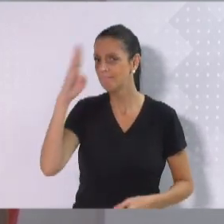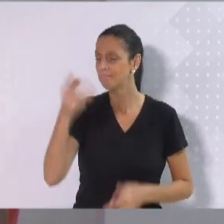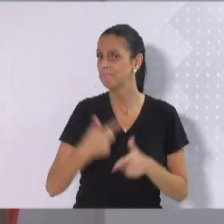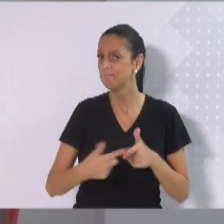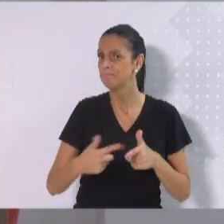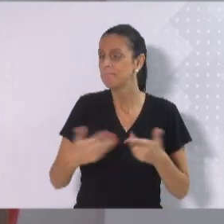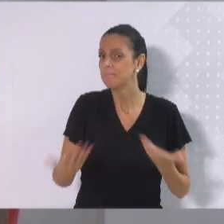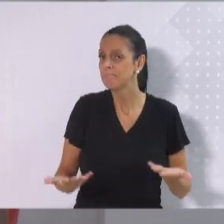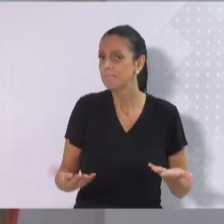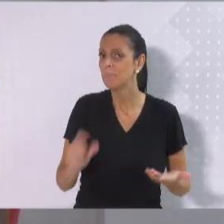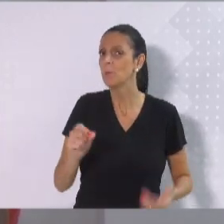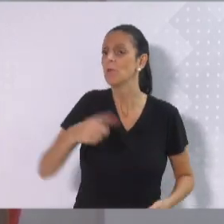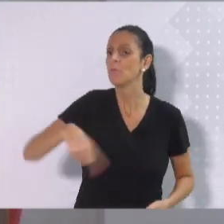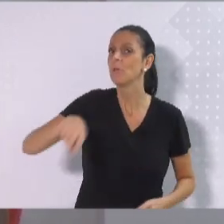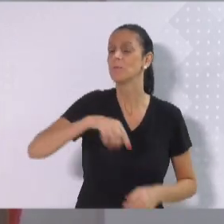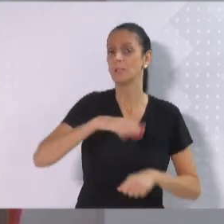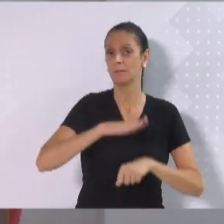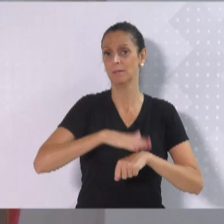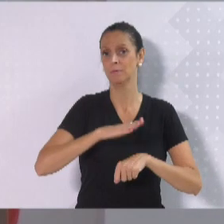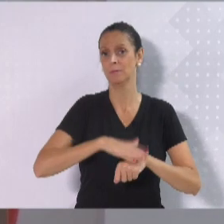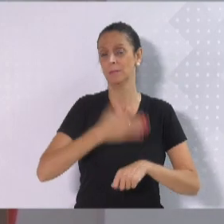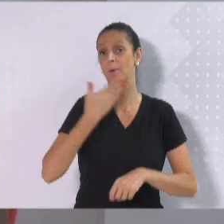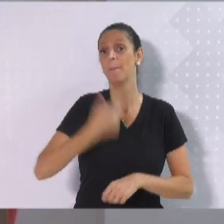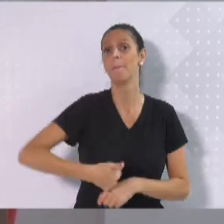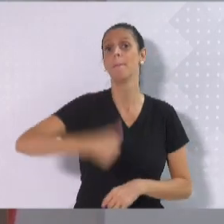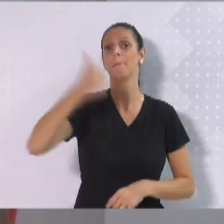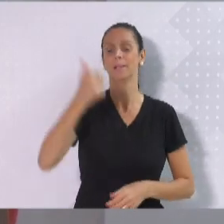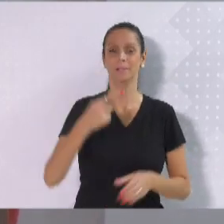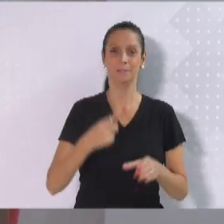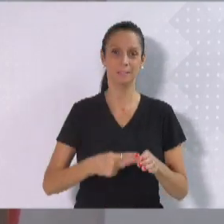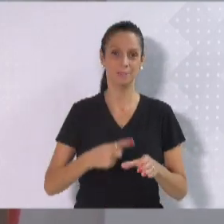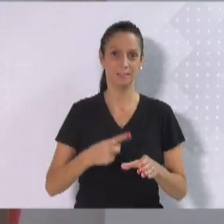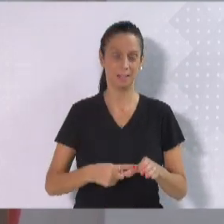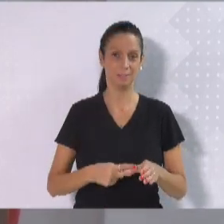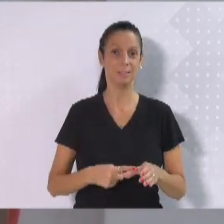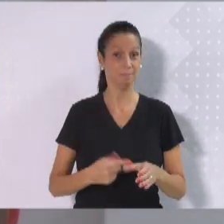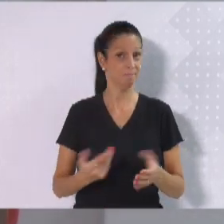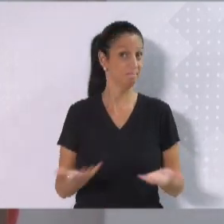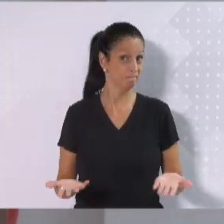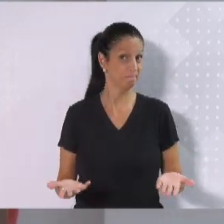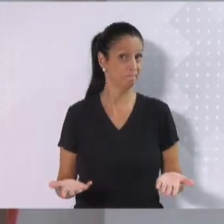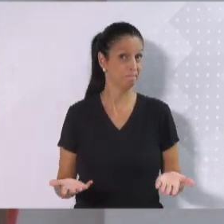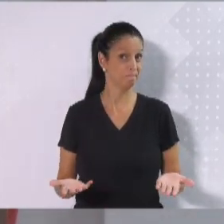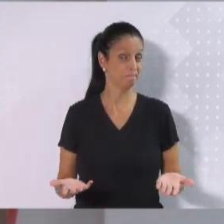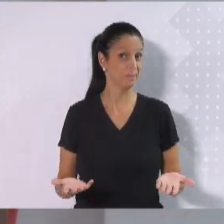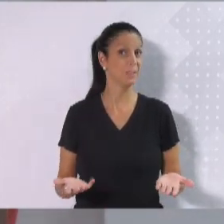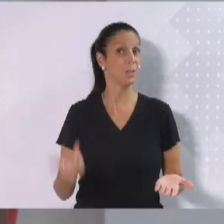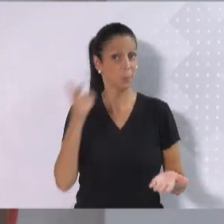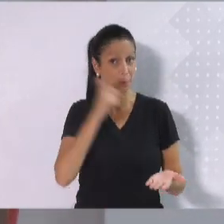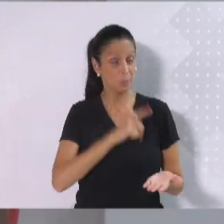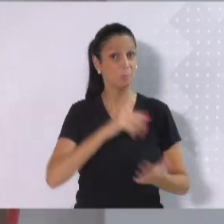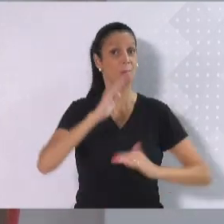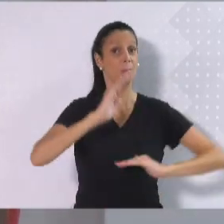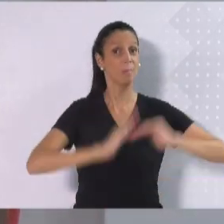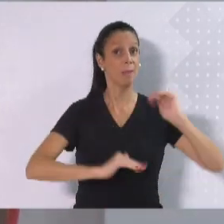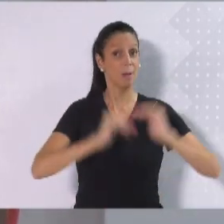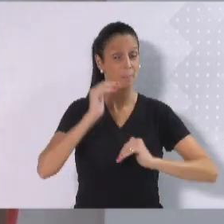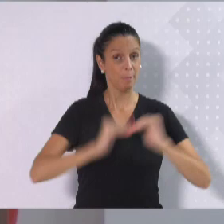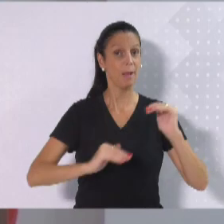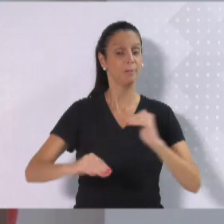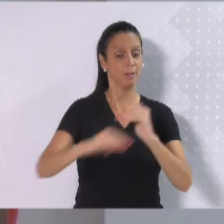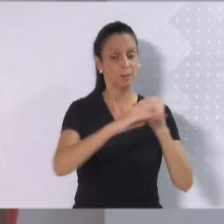estão fazendo para que Blumenau seja uma cidade sem essa história hostil de desigualdade social para os próximos 20 anos?